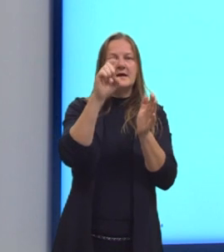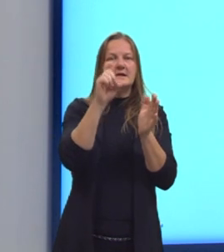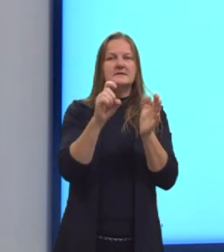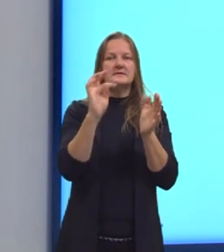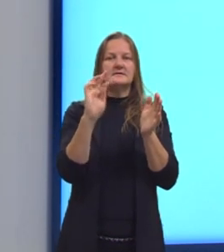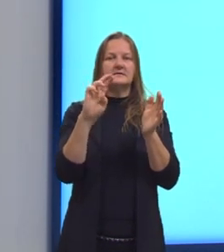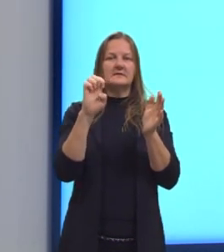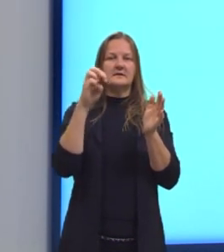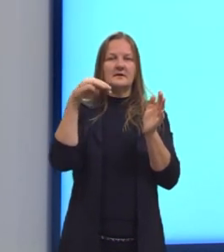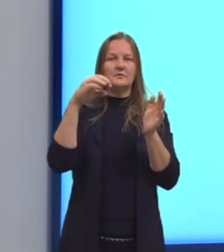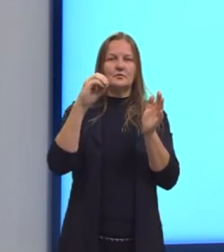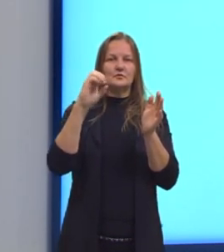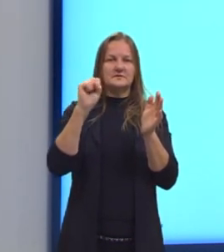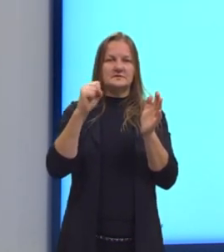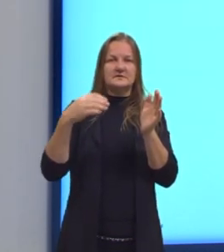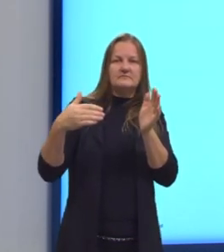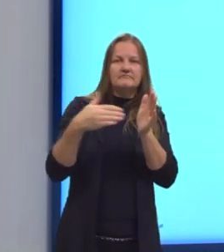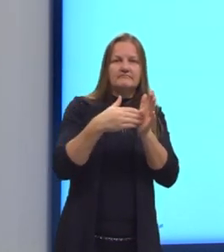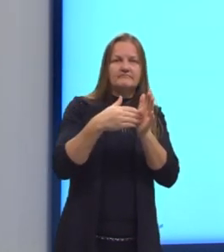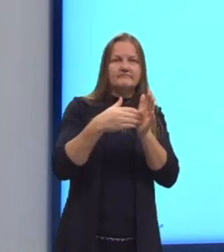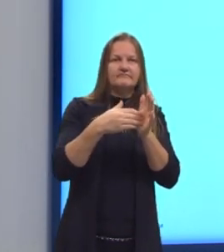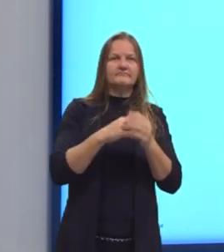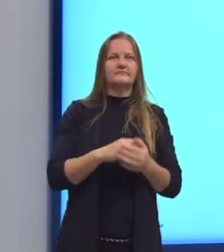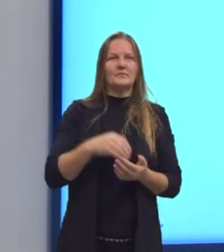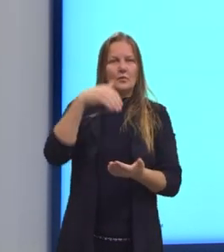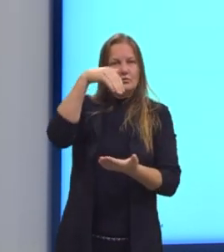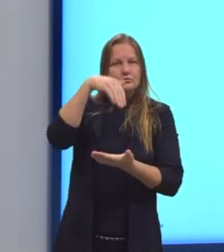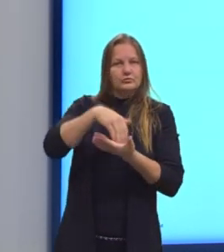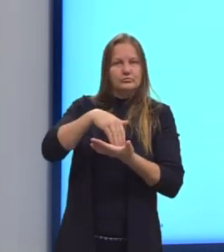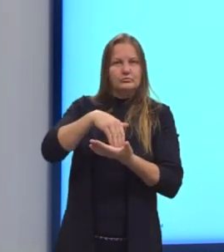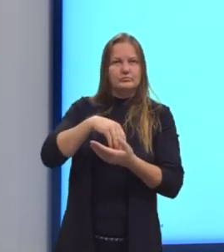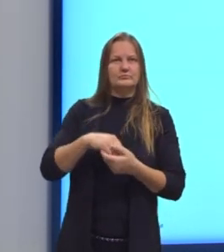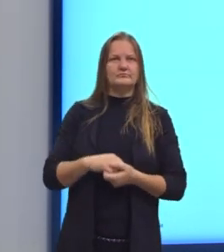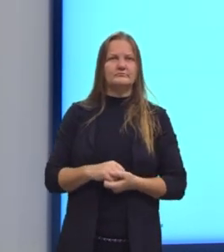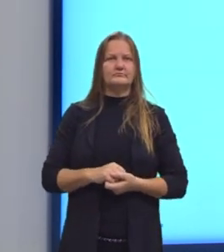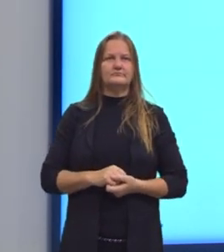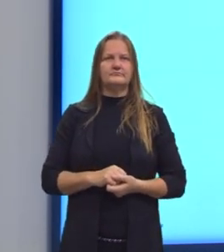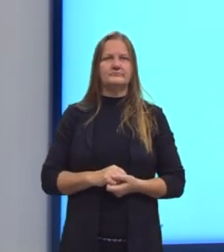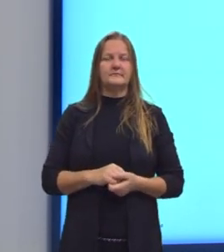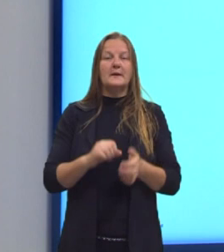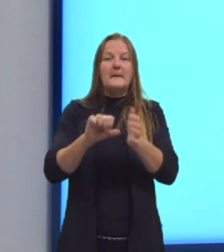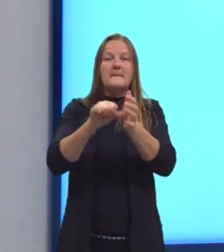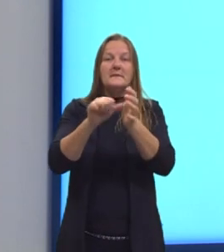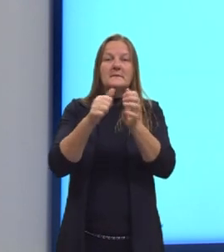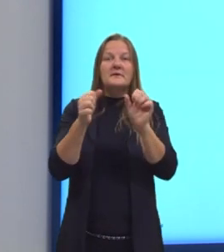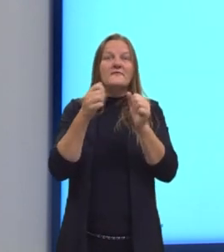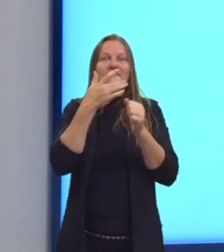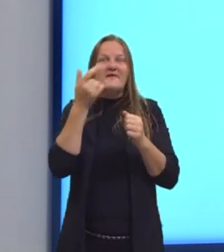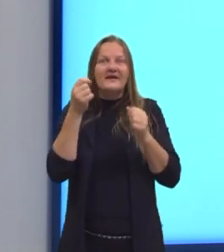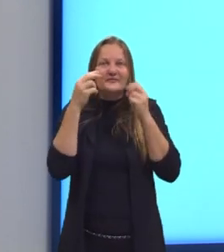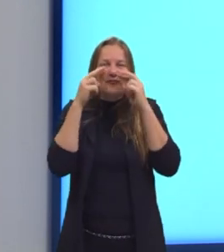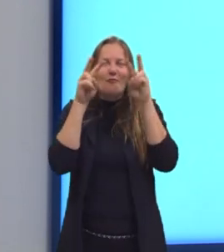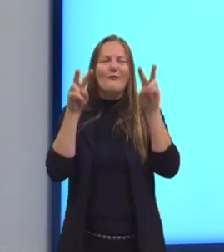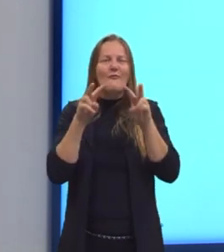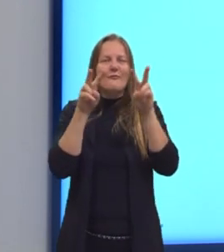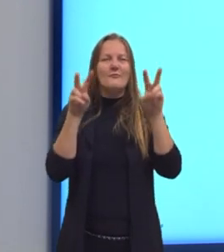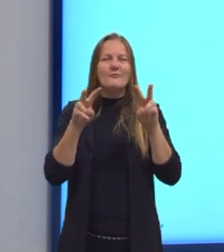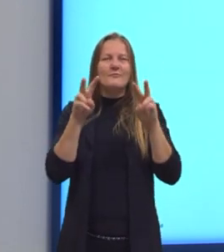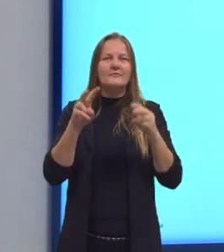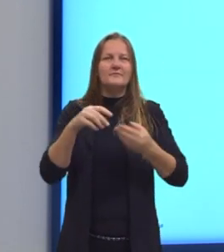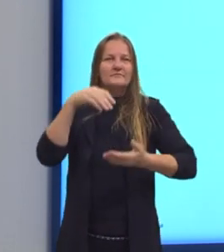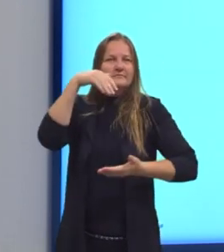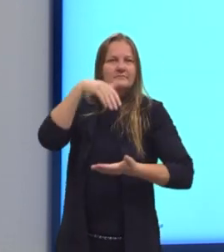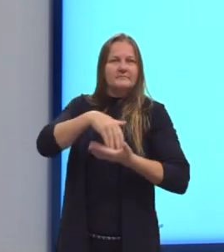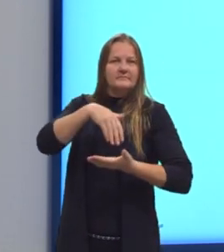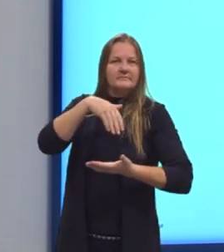formatos. Mas nessa primeira representação, acho que fica mais claro da gente observar quem são os extremos, que